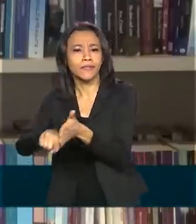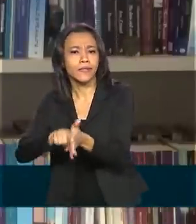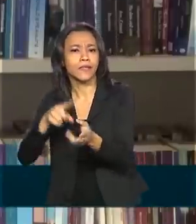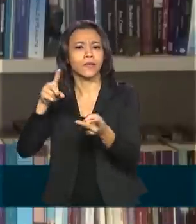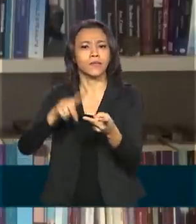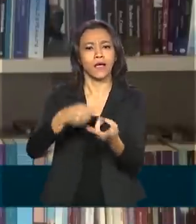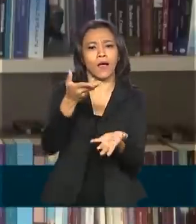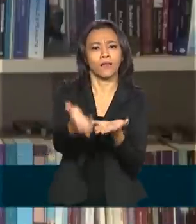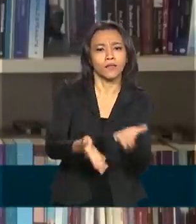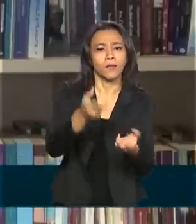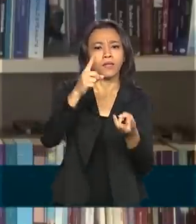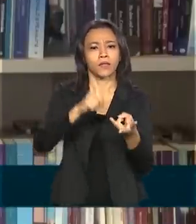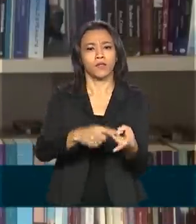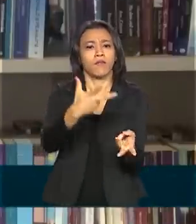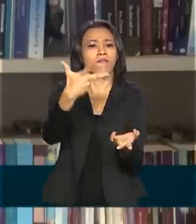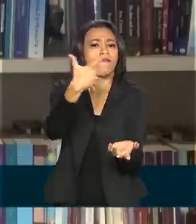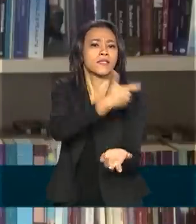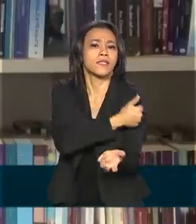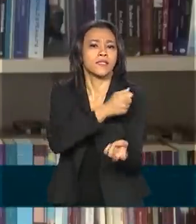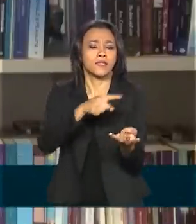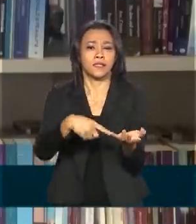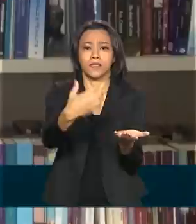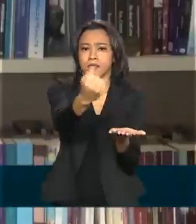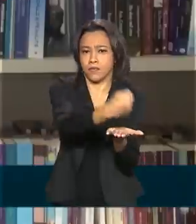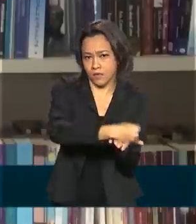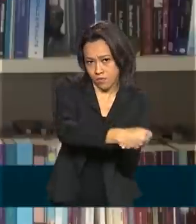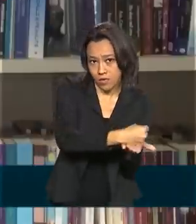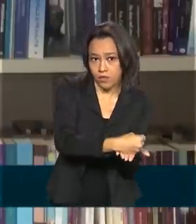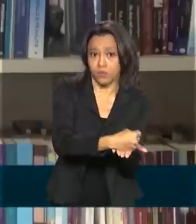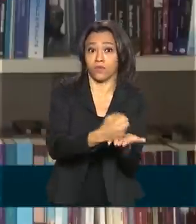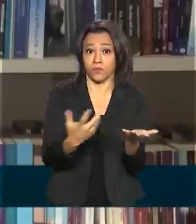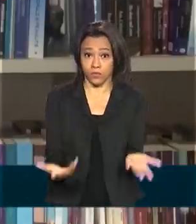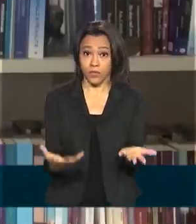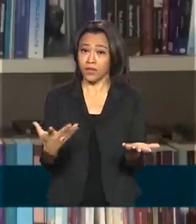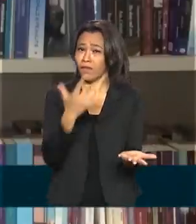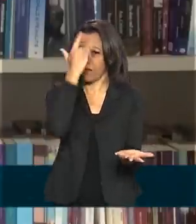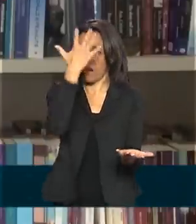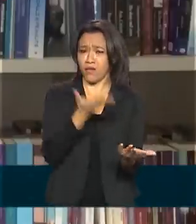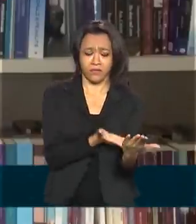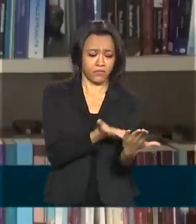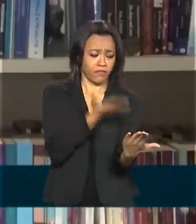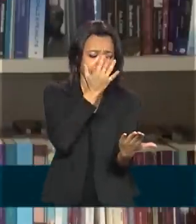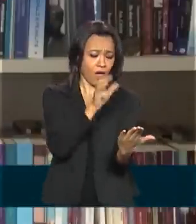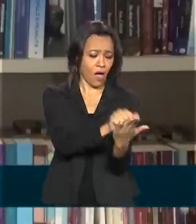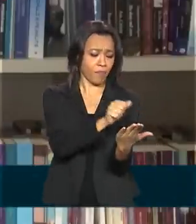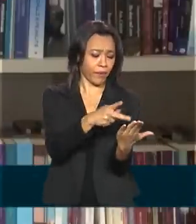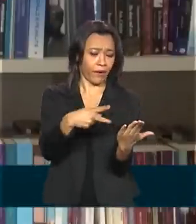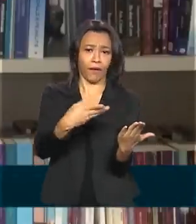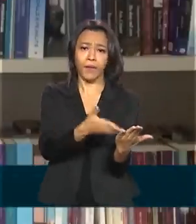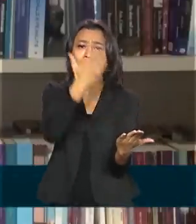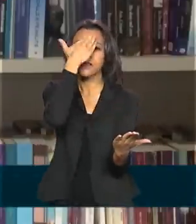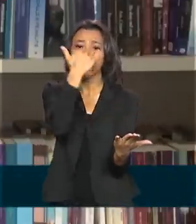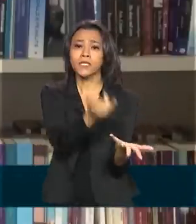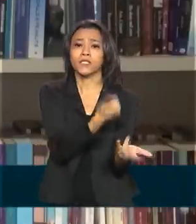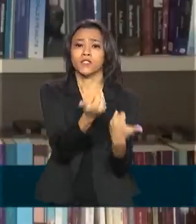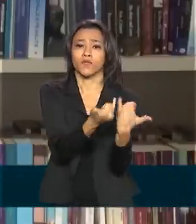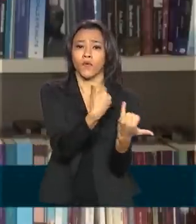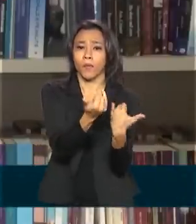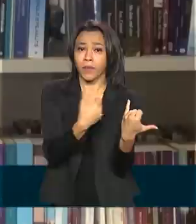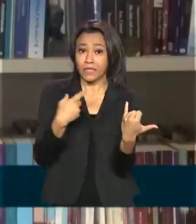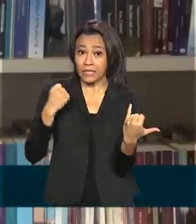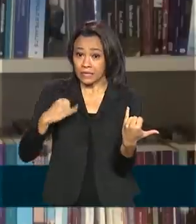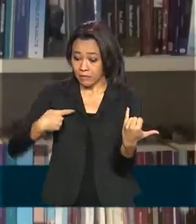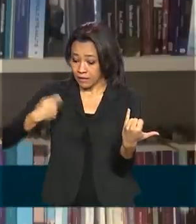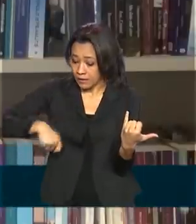vacinas e medicamentos retirados. Os dados ao alcance da palma da mão vão facilitar o atendimento do cidadão caso ele